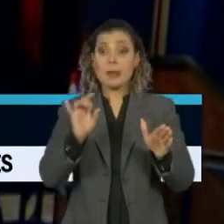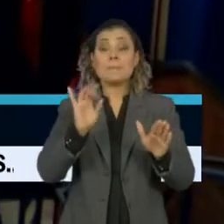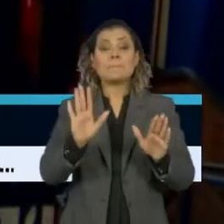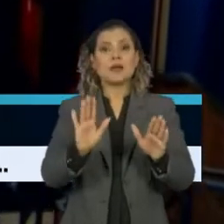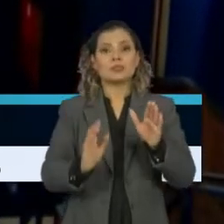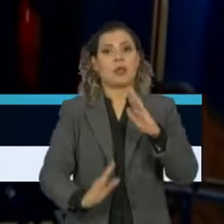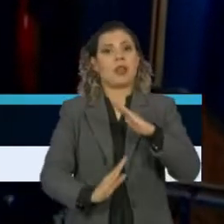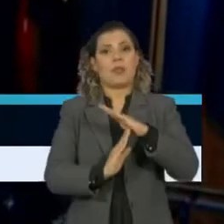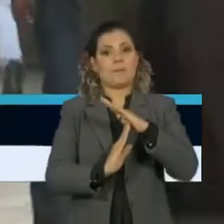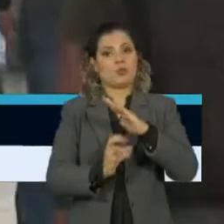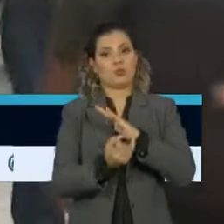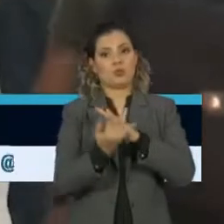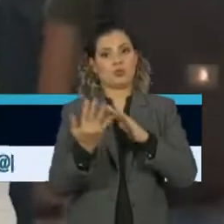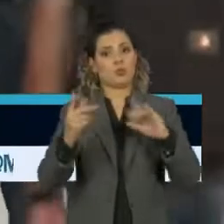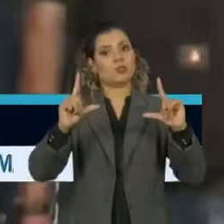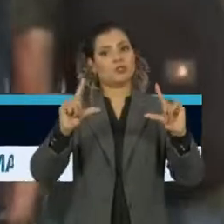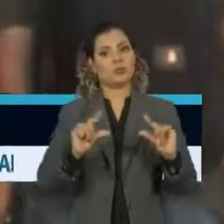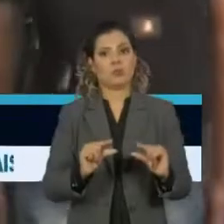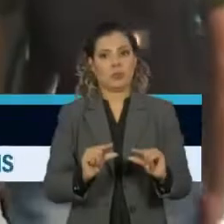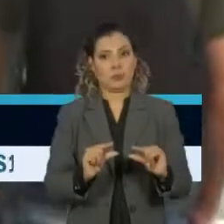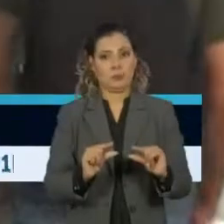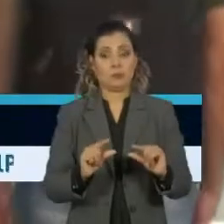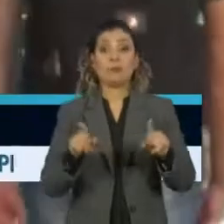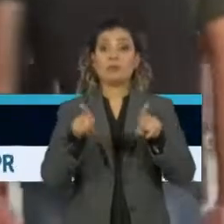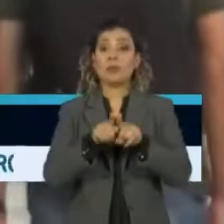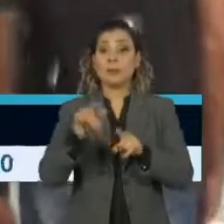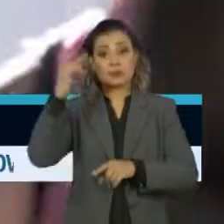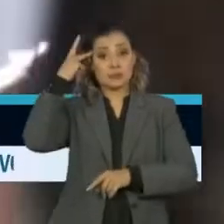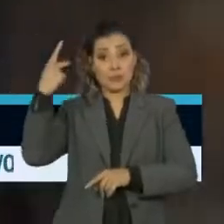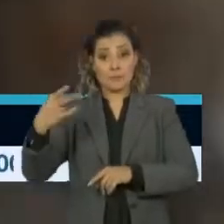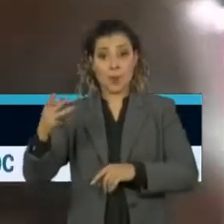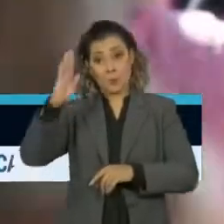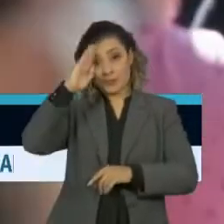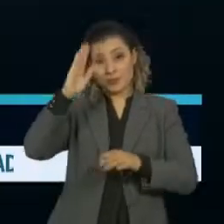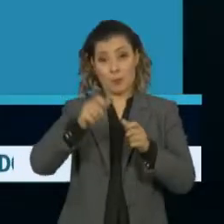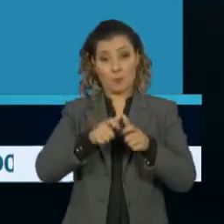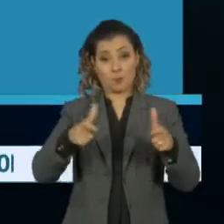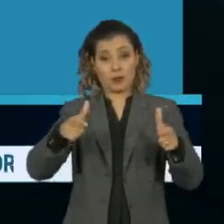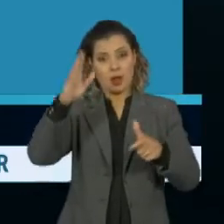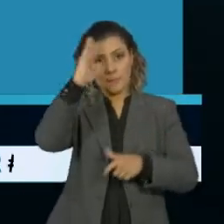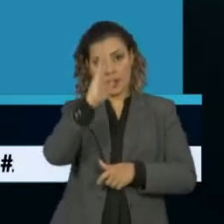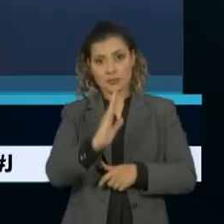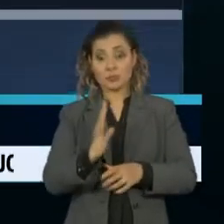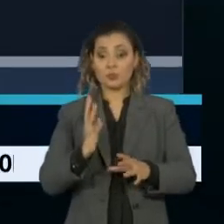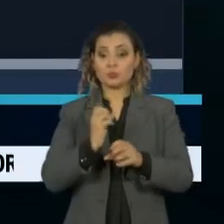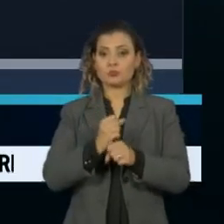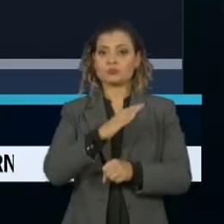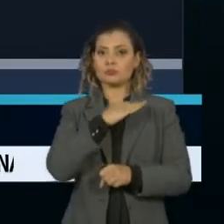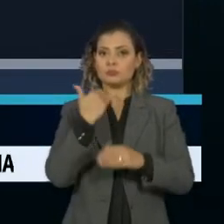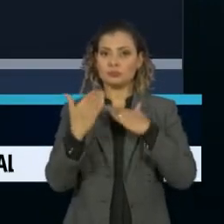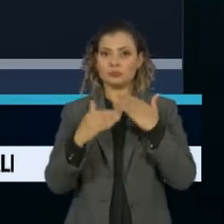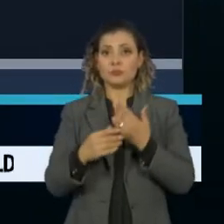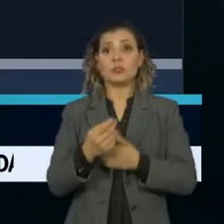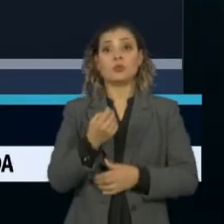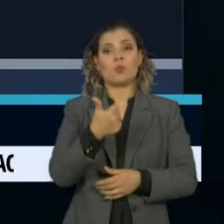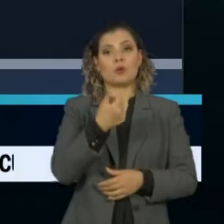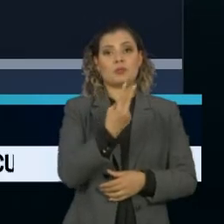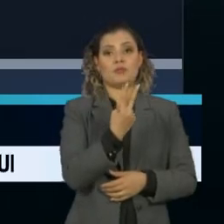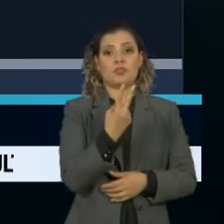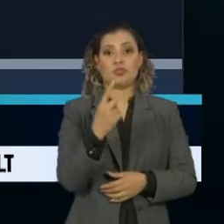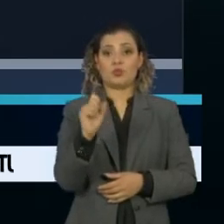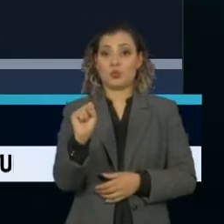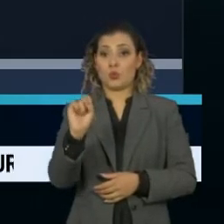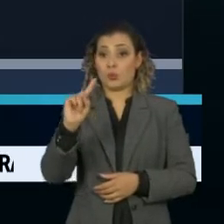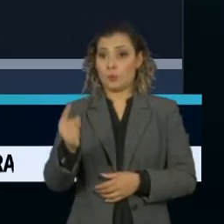capacidade reduzida. Em São Paulo, o epicentro da pandemia no Brasil, o total de mortes se aproxima de 28 mil